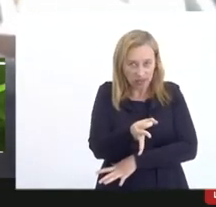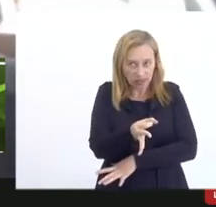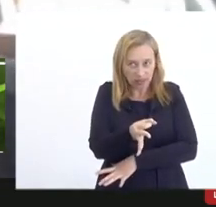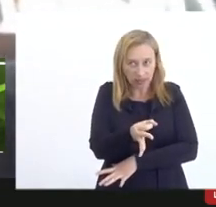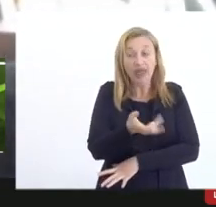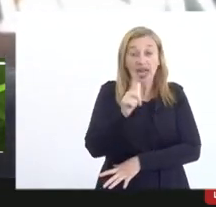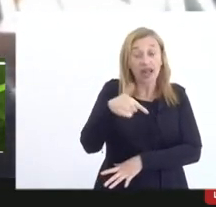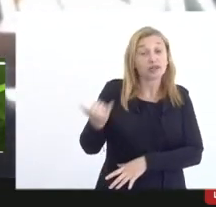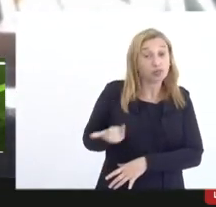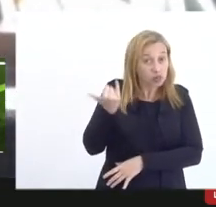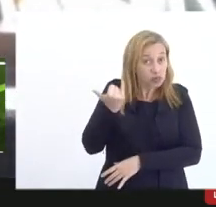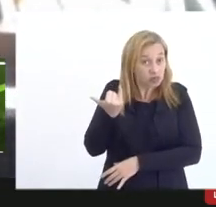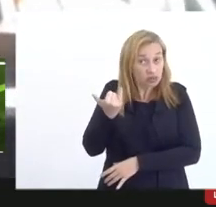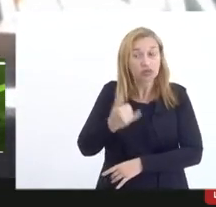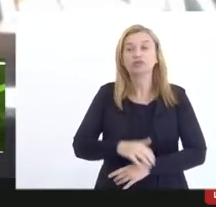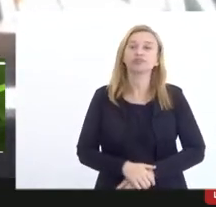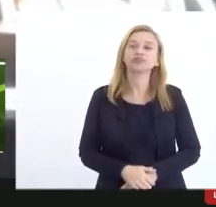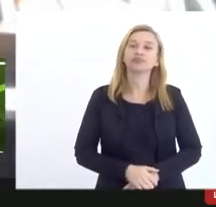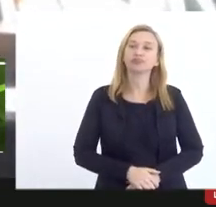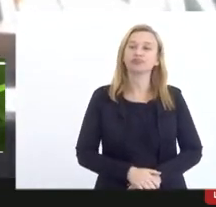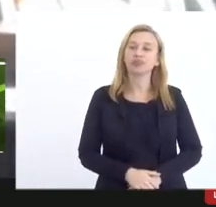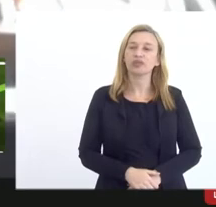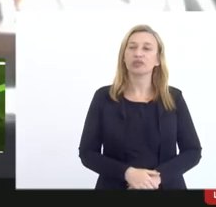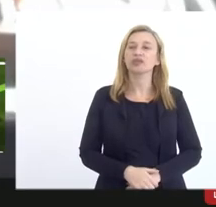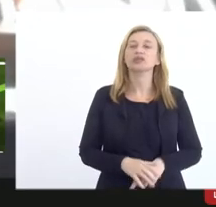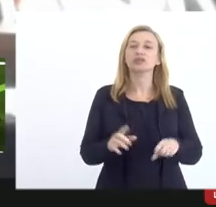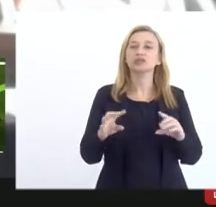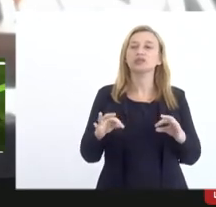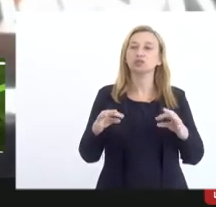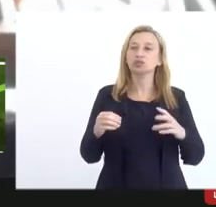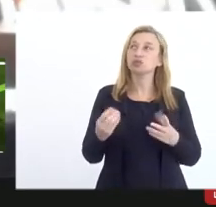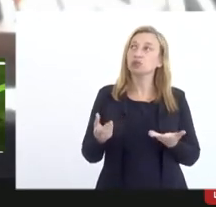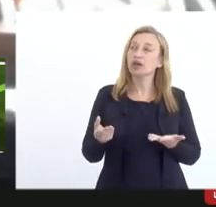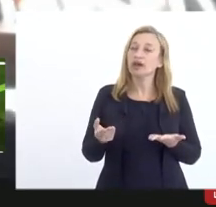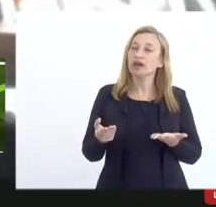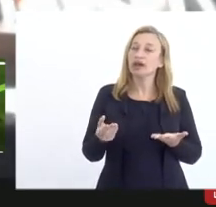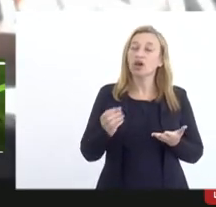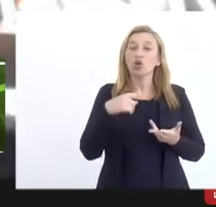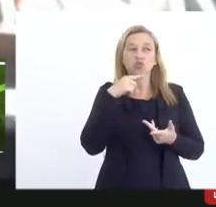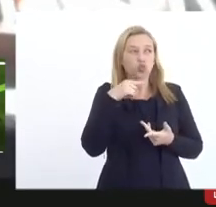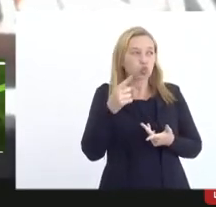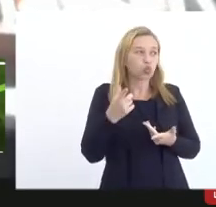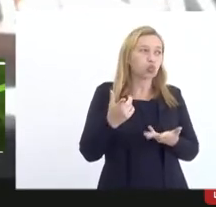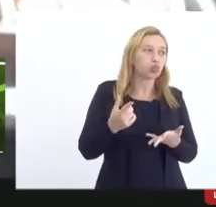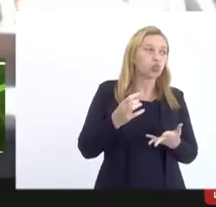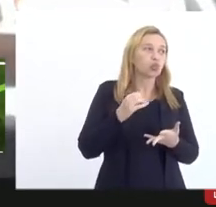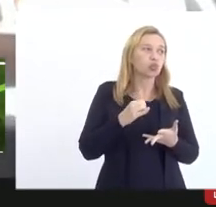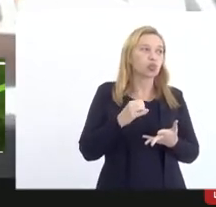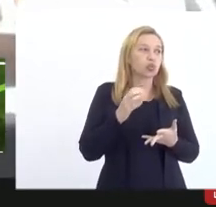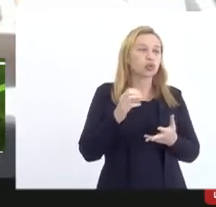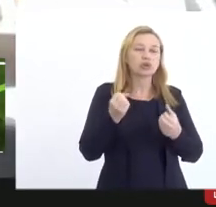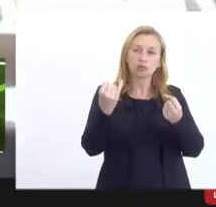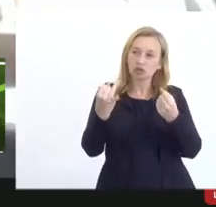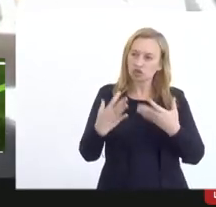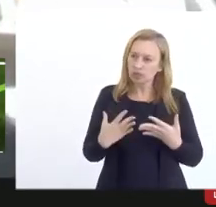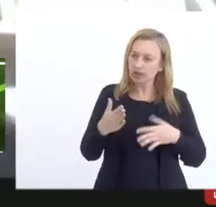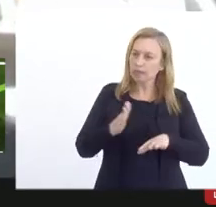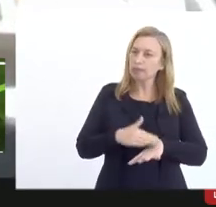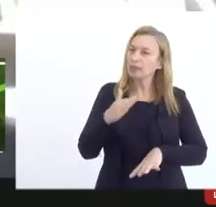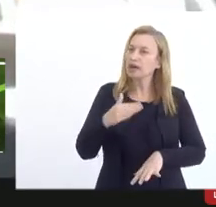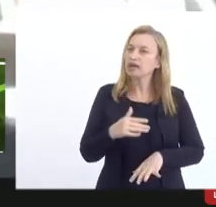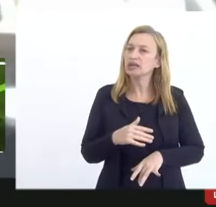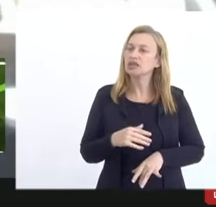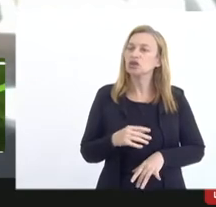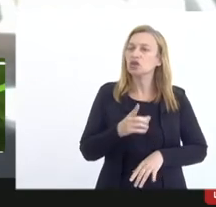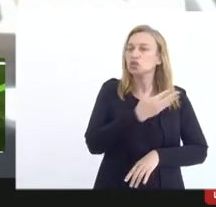muito importante e além disso tudo aí eu fico na dúvida a SAC pode esclarecer um pouco para mim por exemplo no